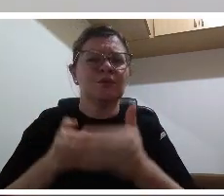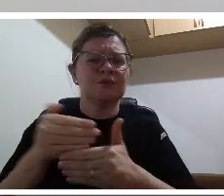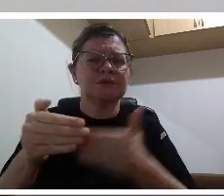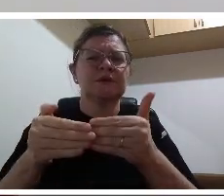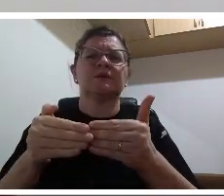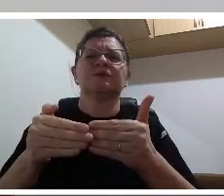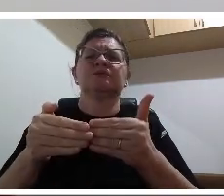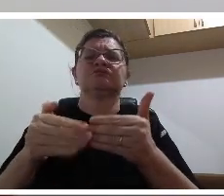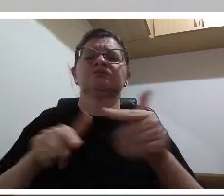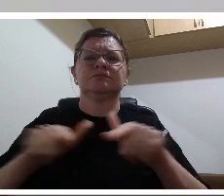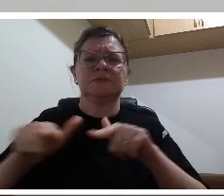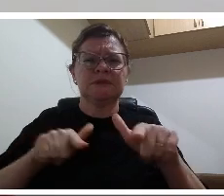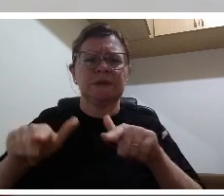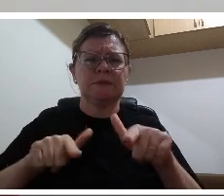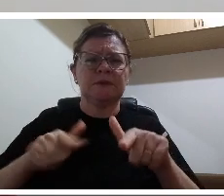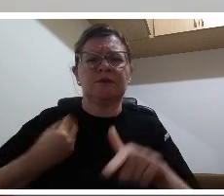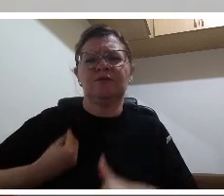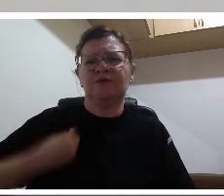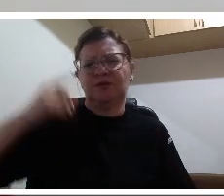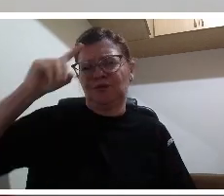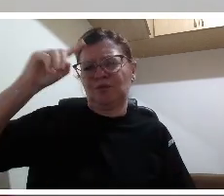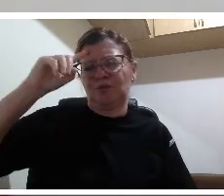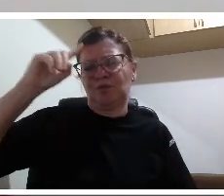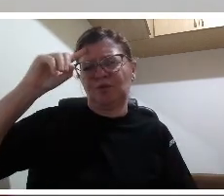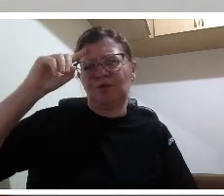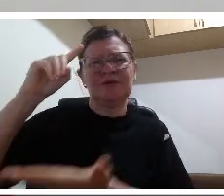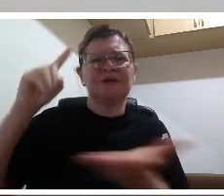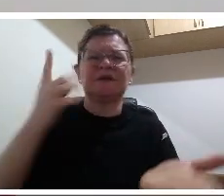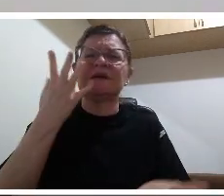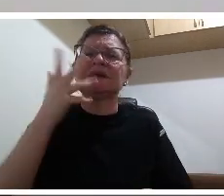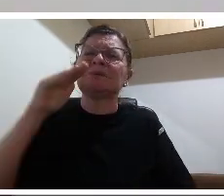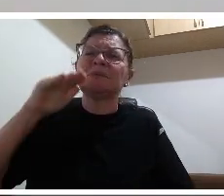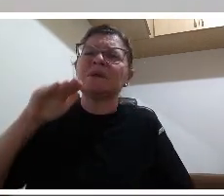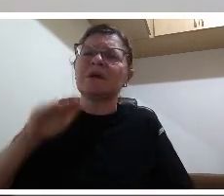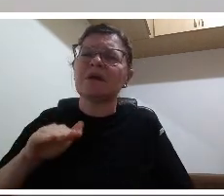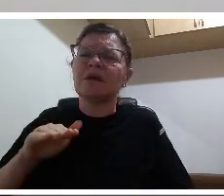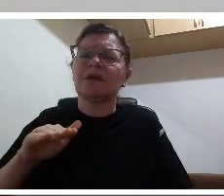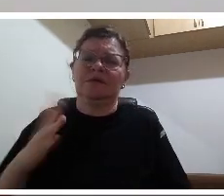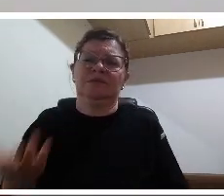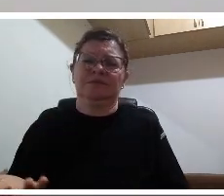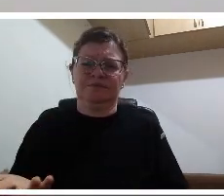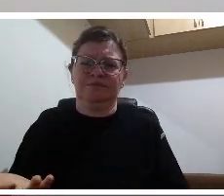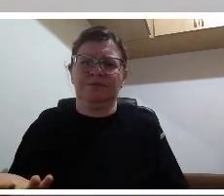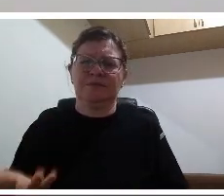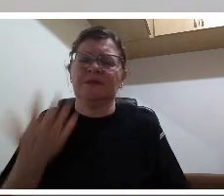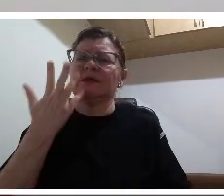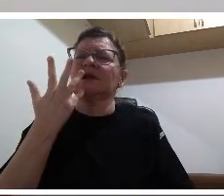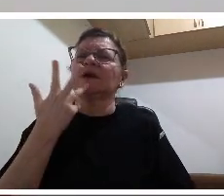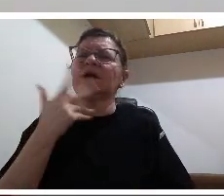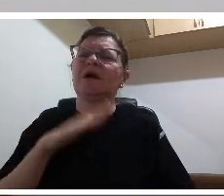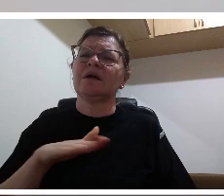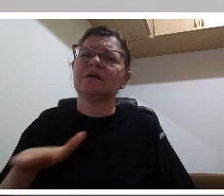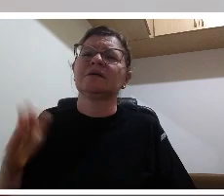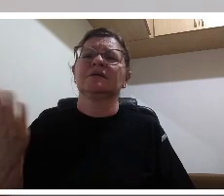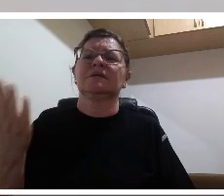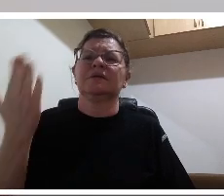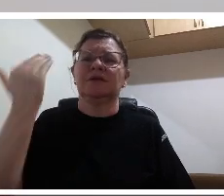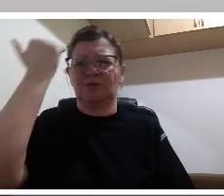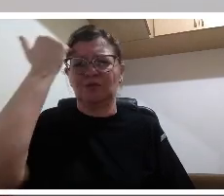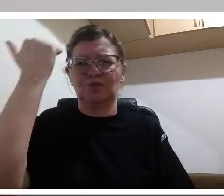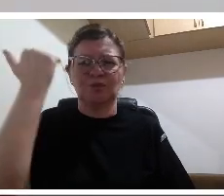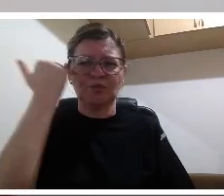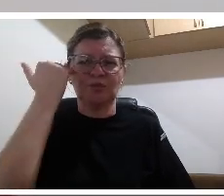quanto que é importante esse momento de reflexão esse momento de pensar sobre o nosso trabalho e que o professor veio a contribuir